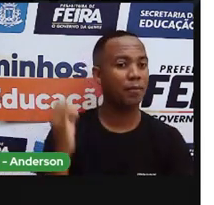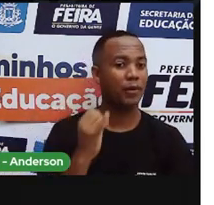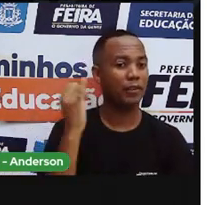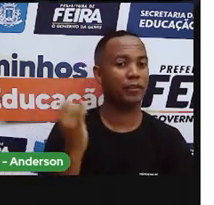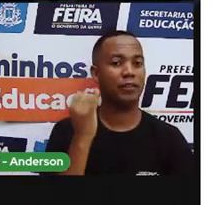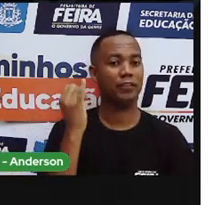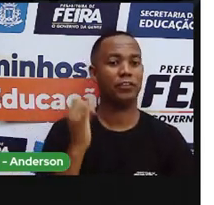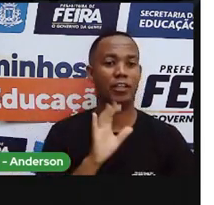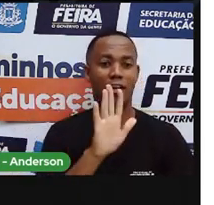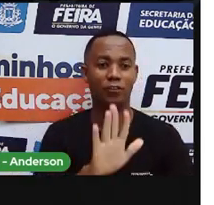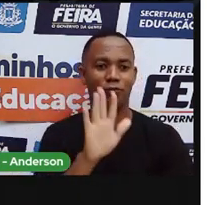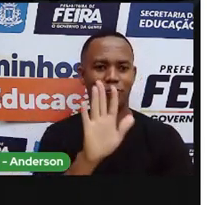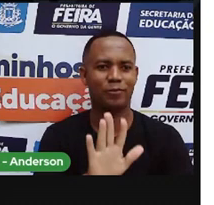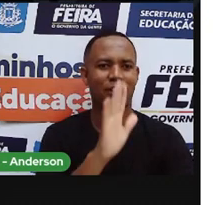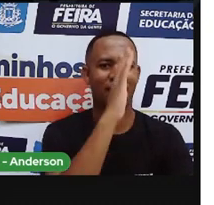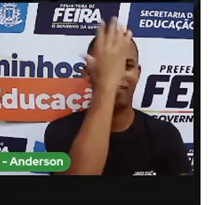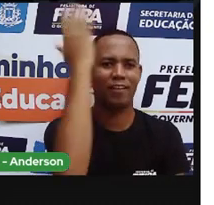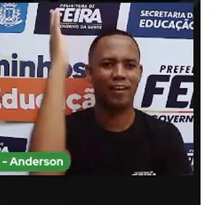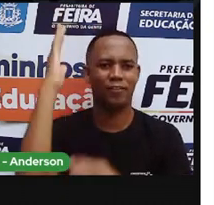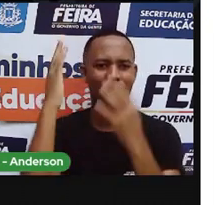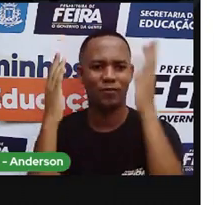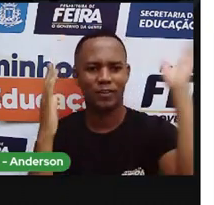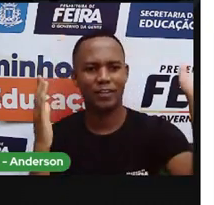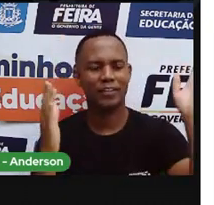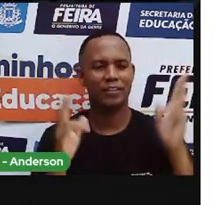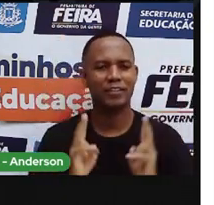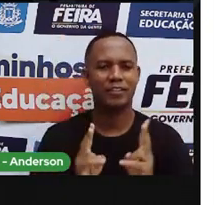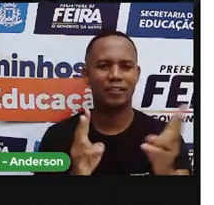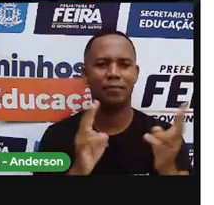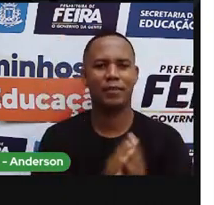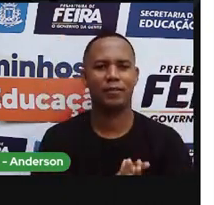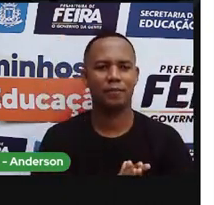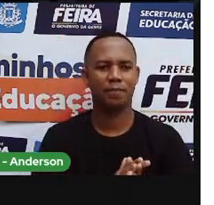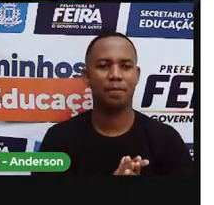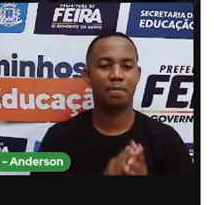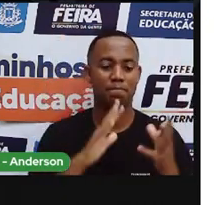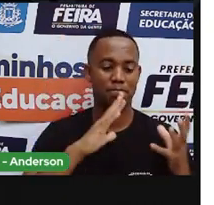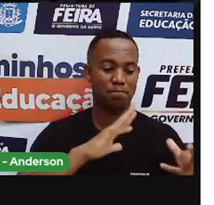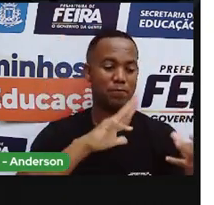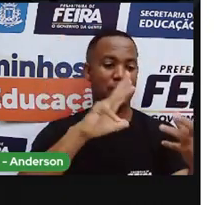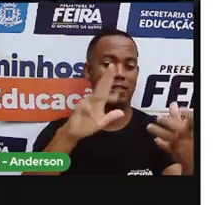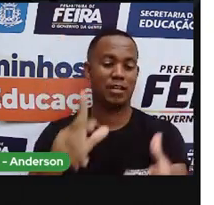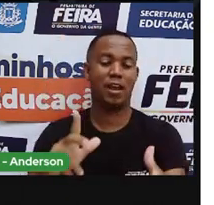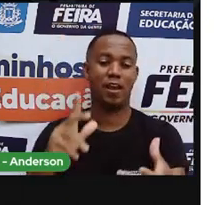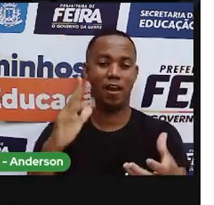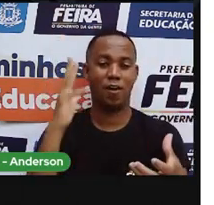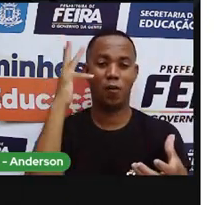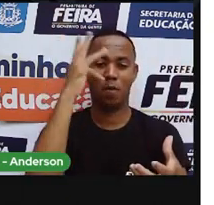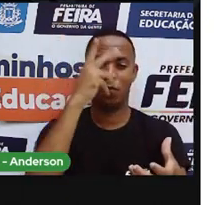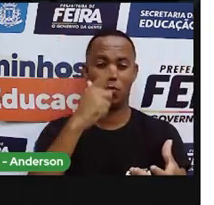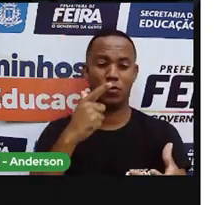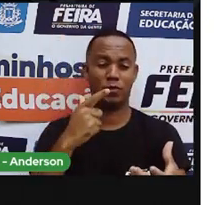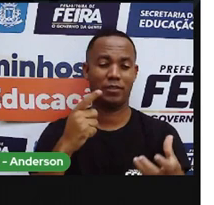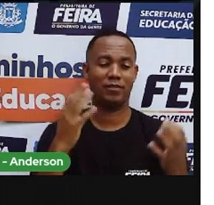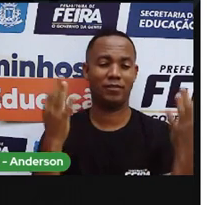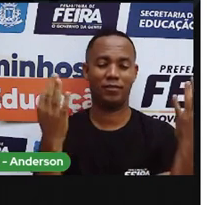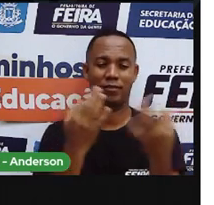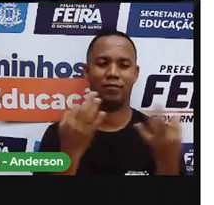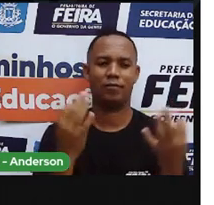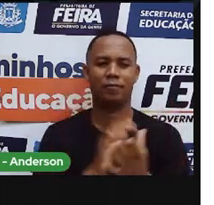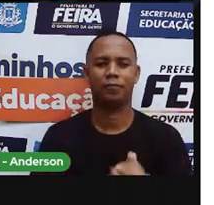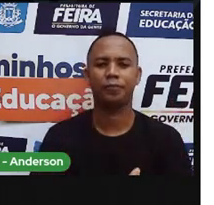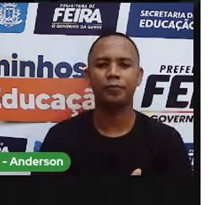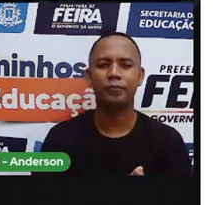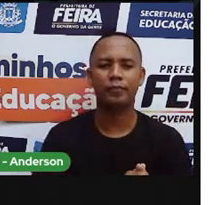protegem o ambiente e assim faríamos da Terra o planeta mais contente. Rosarinho, 24